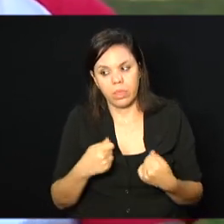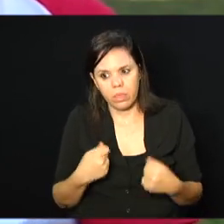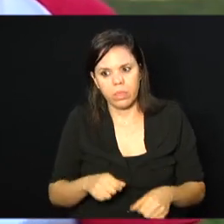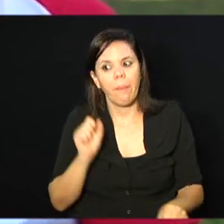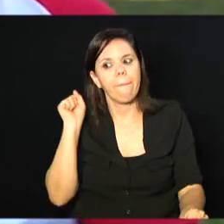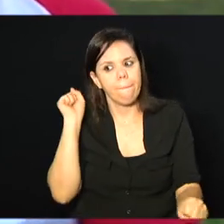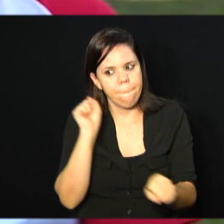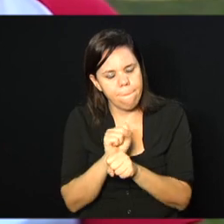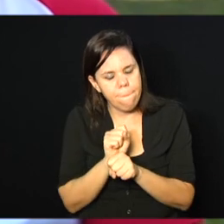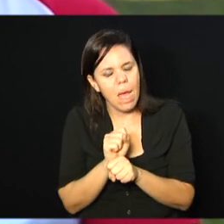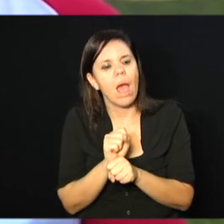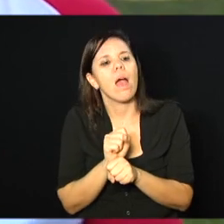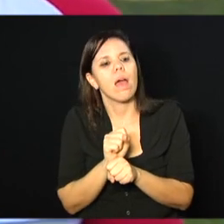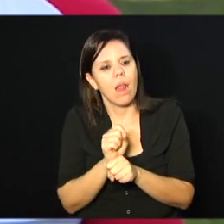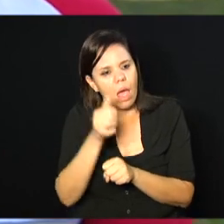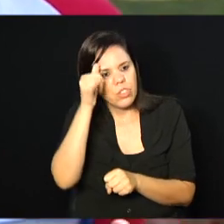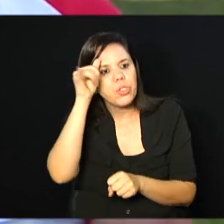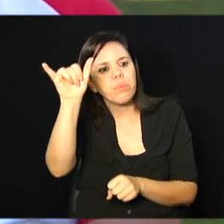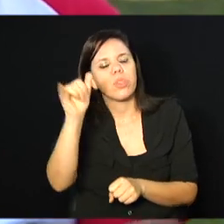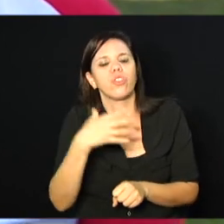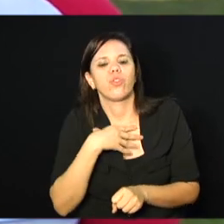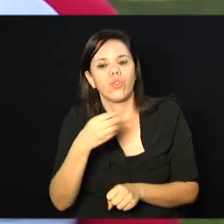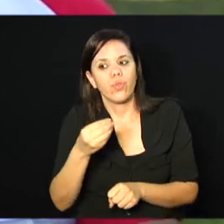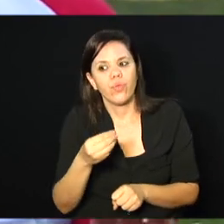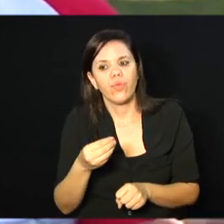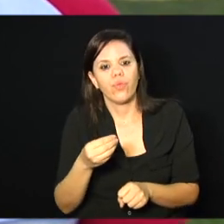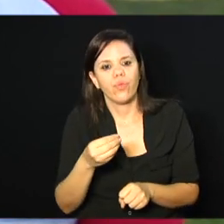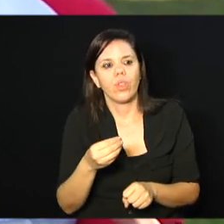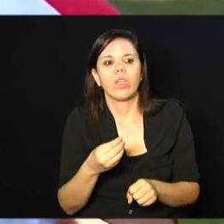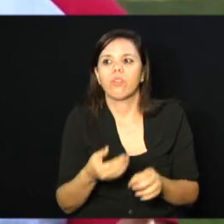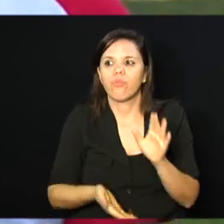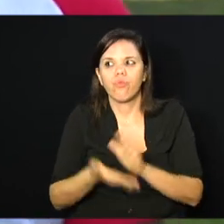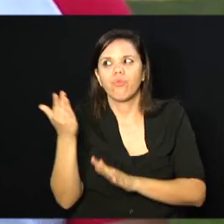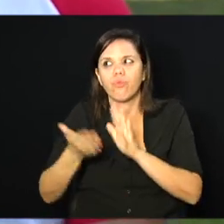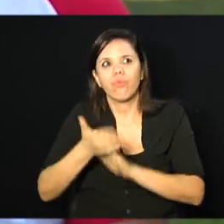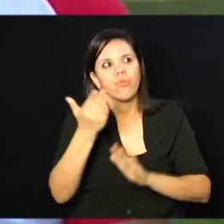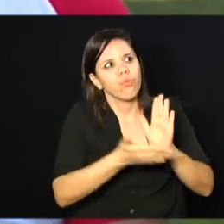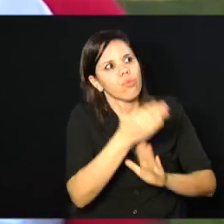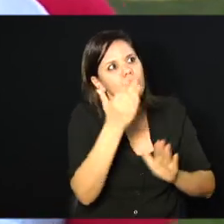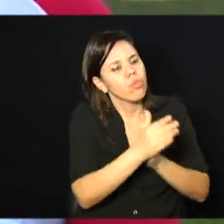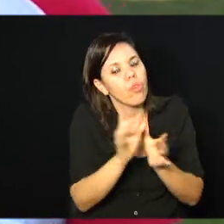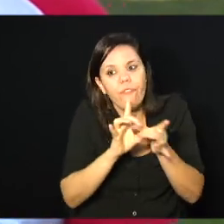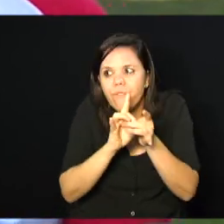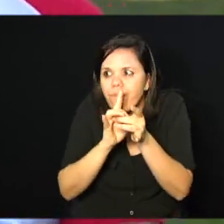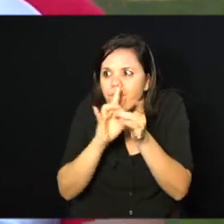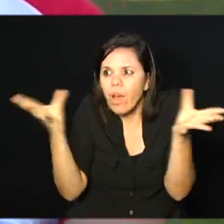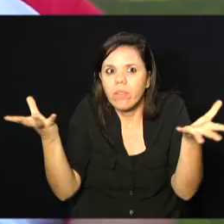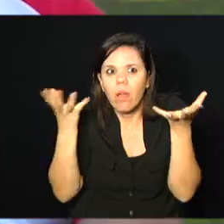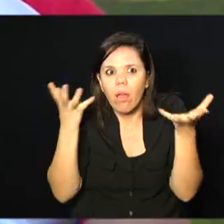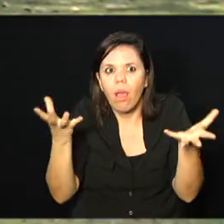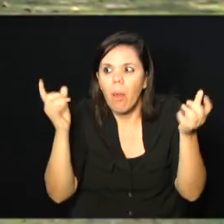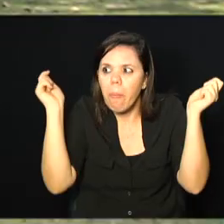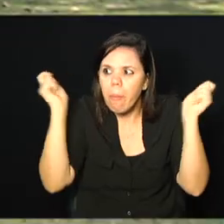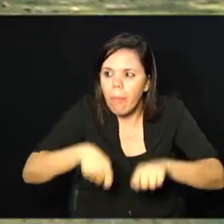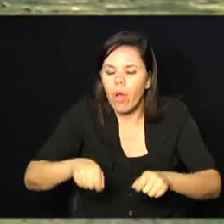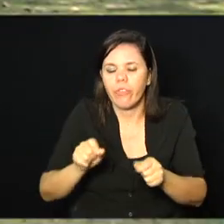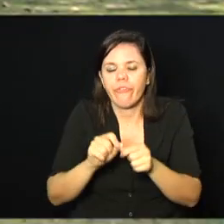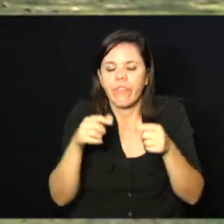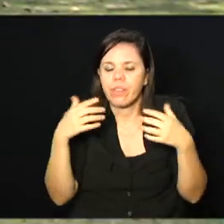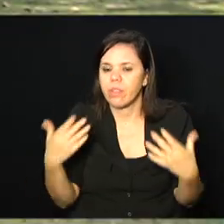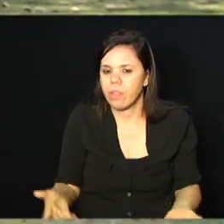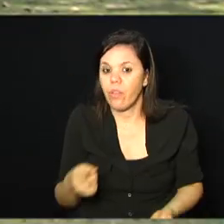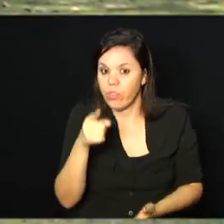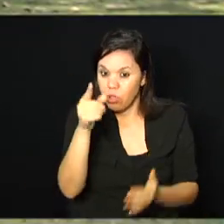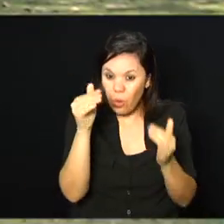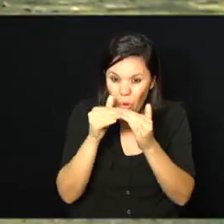comecem a... A deixar seus filhos fazerem o que eles querem, o que eles podem fazer, entendeu? Você concorda, Orlando?